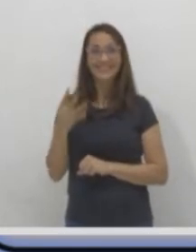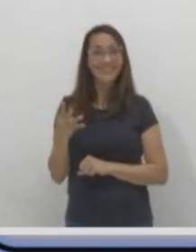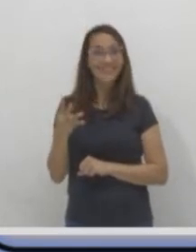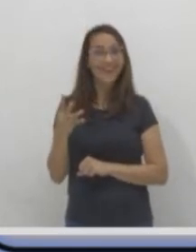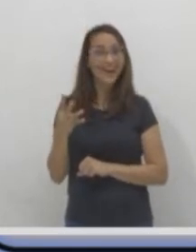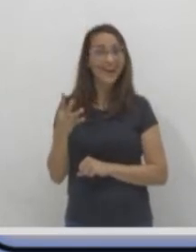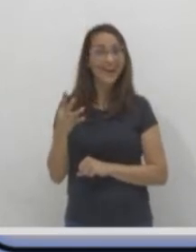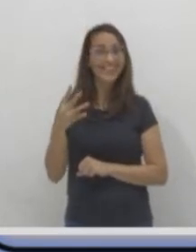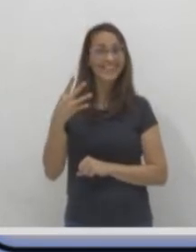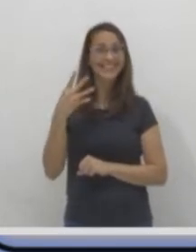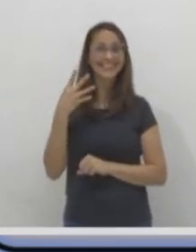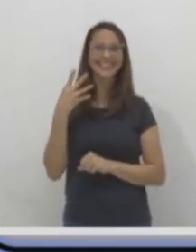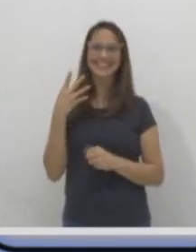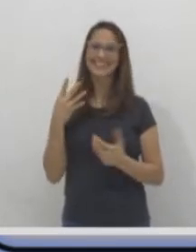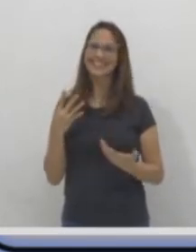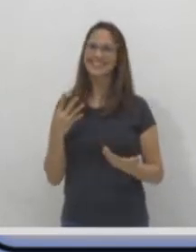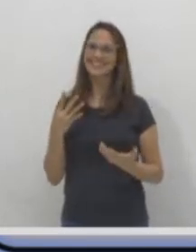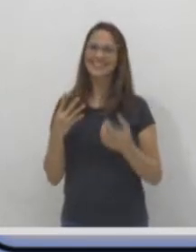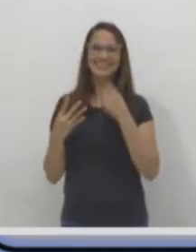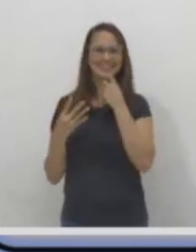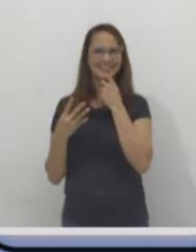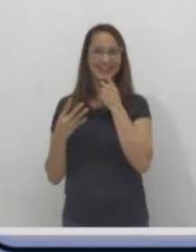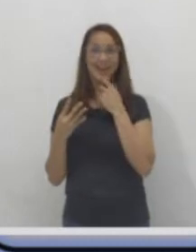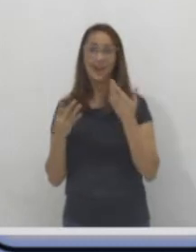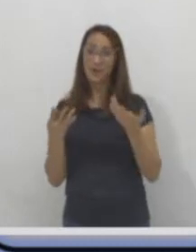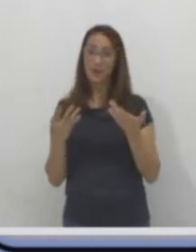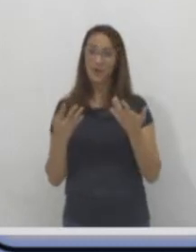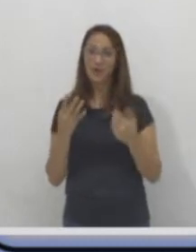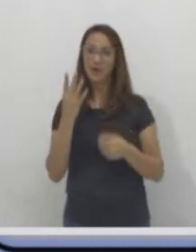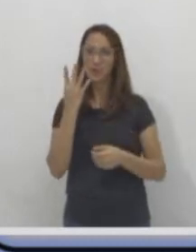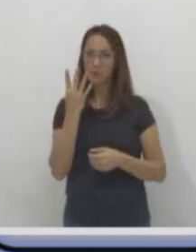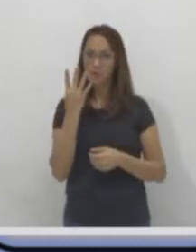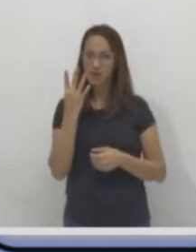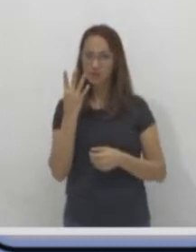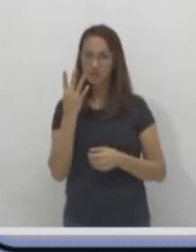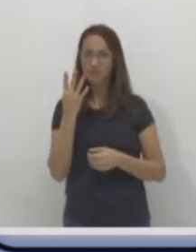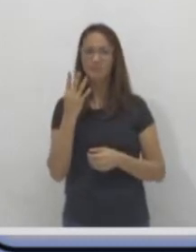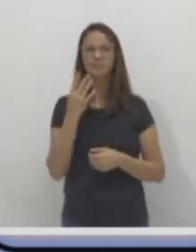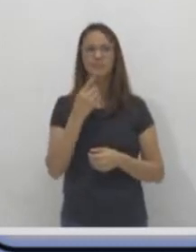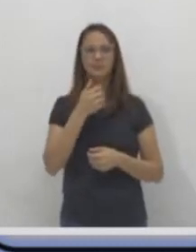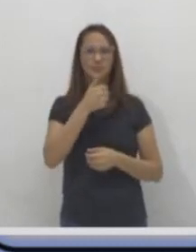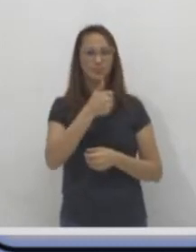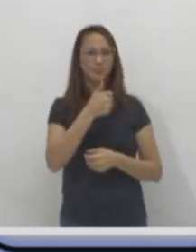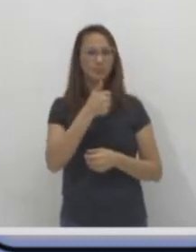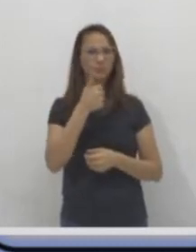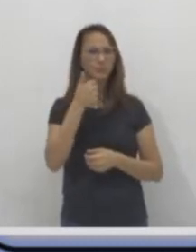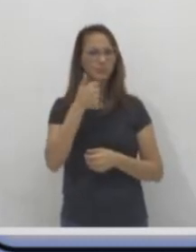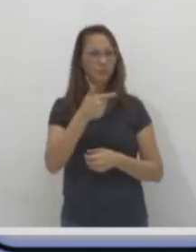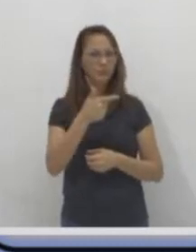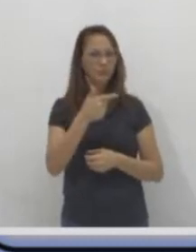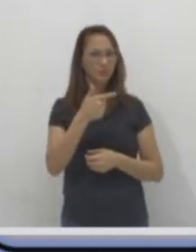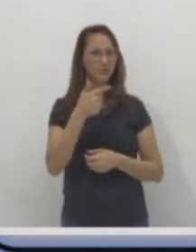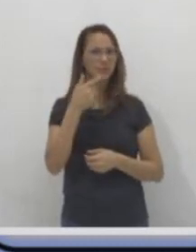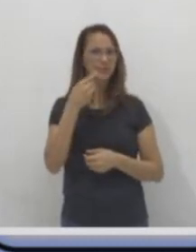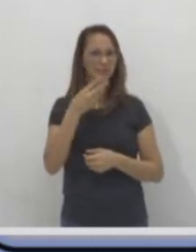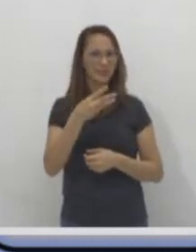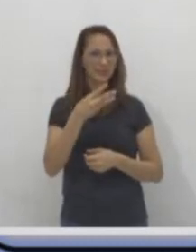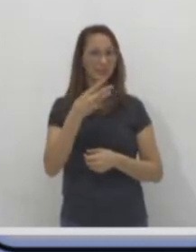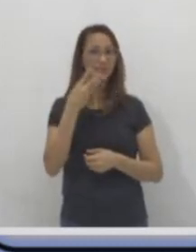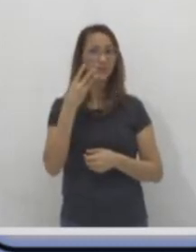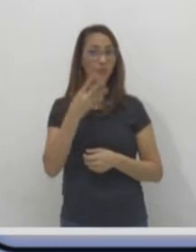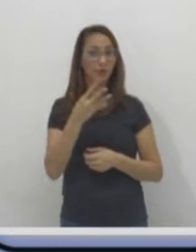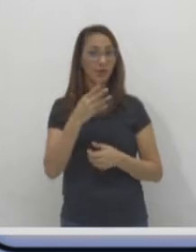quatro. Então, vamos tirar quatro triângulos. Um, dois, três,